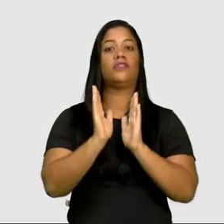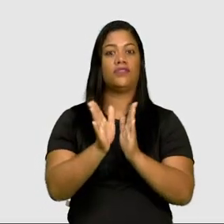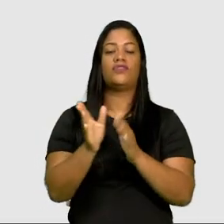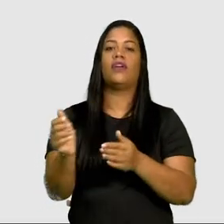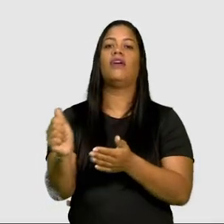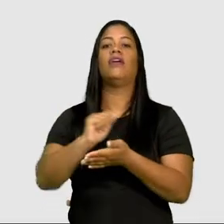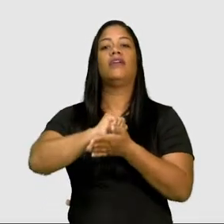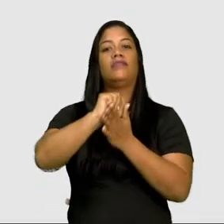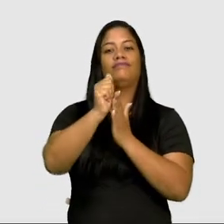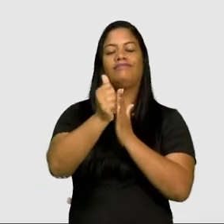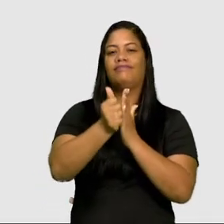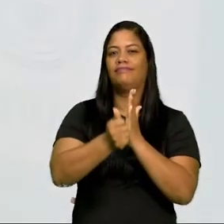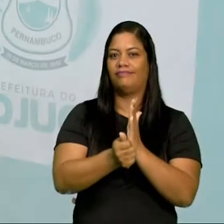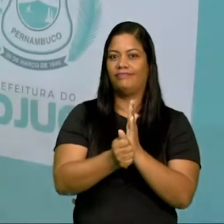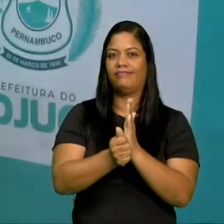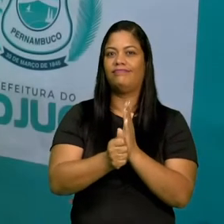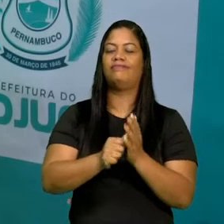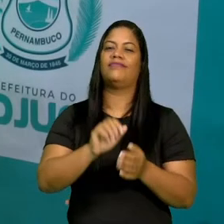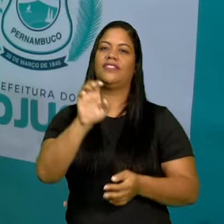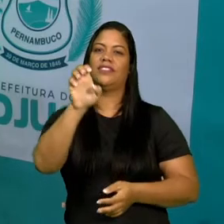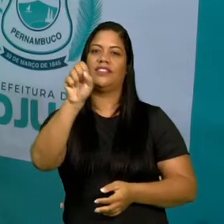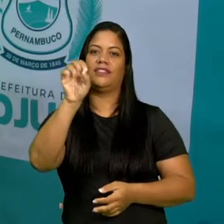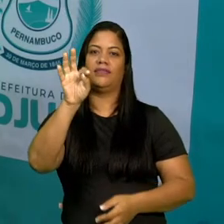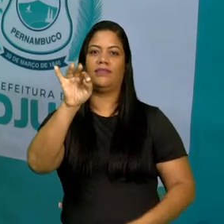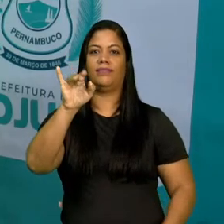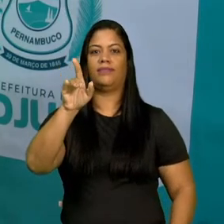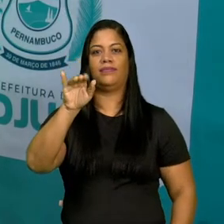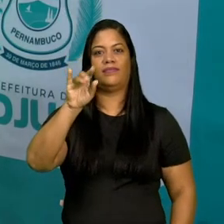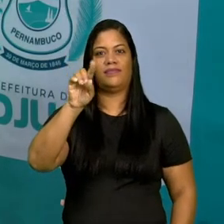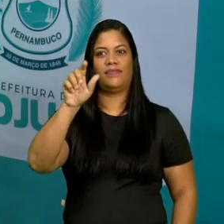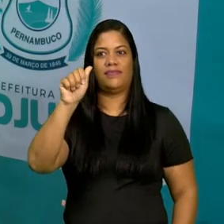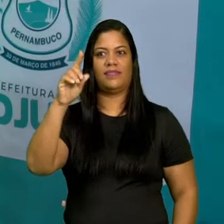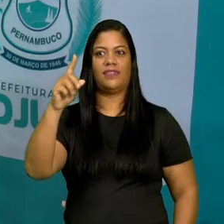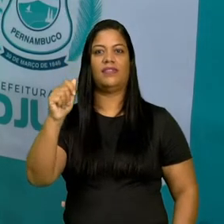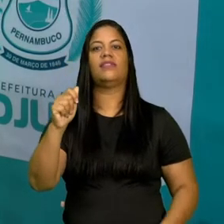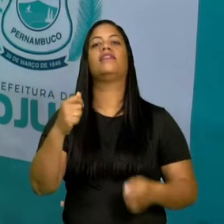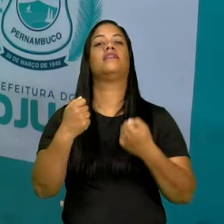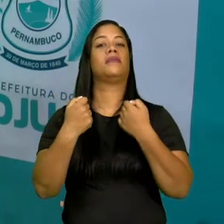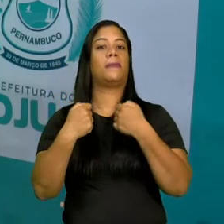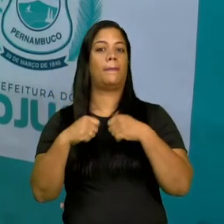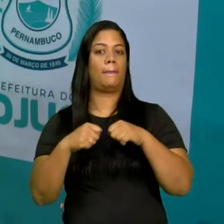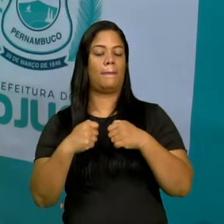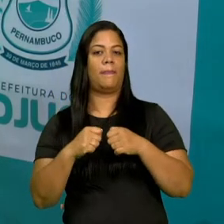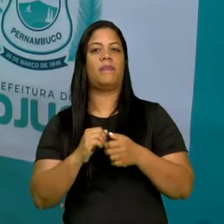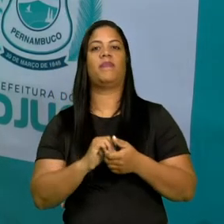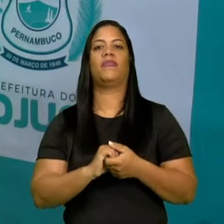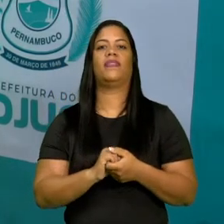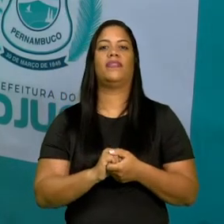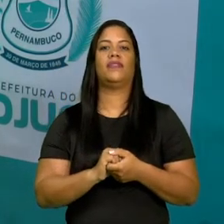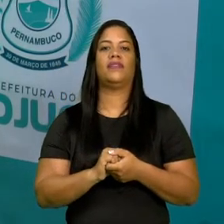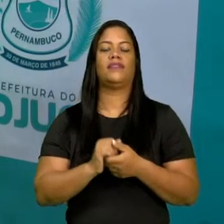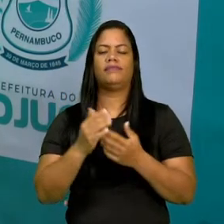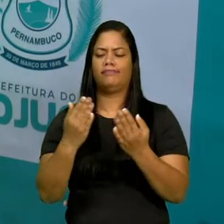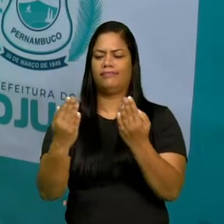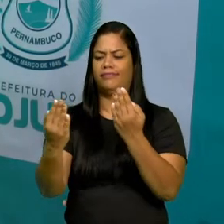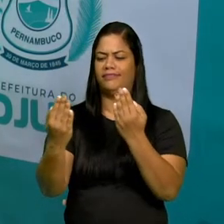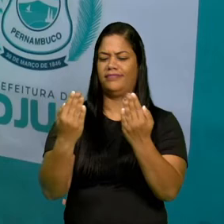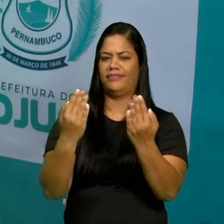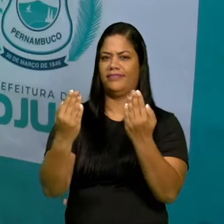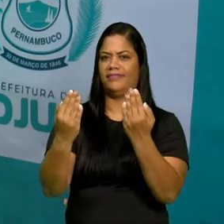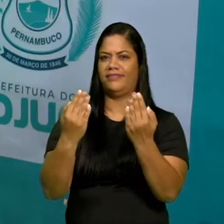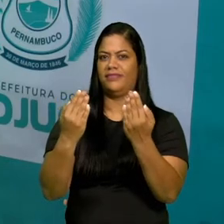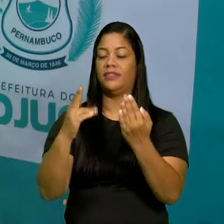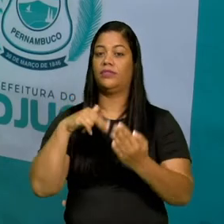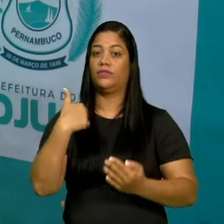arte estilizada, a menor preocupação com os traços individualizados e também com as semelhanças, né?